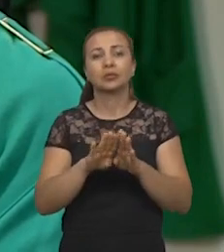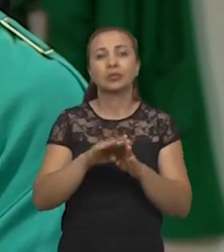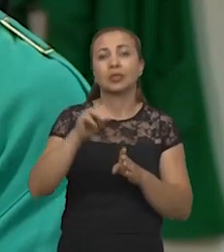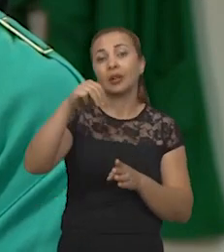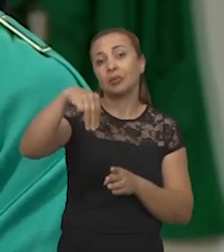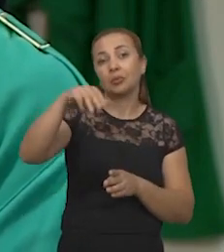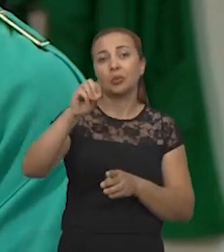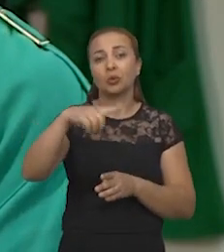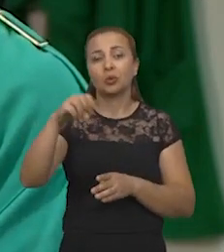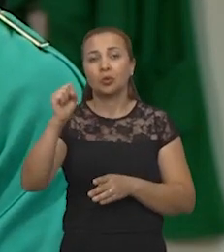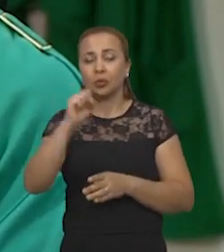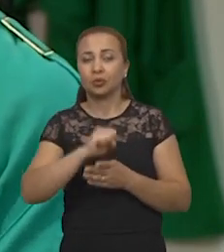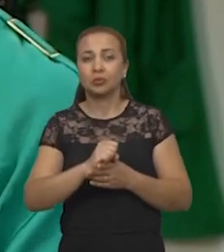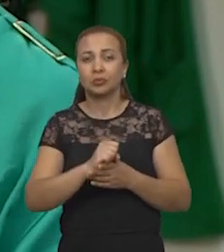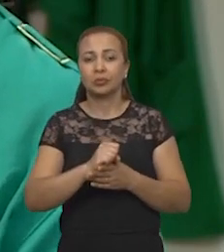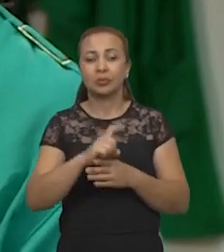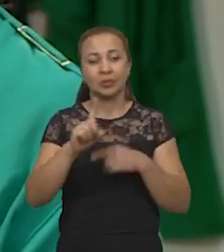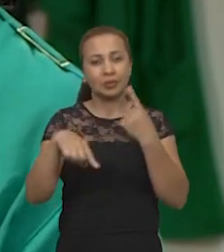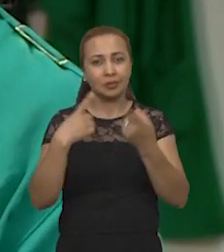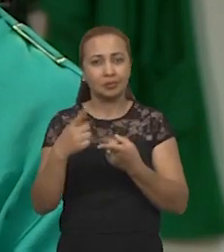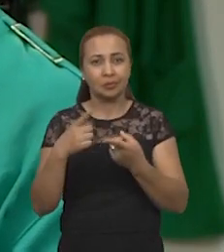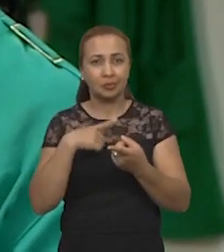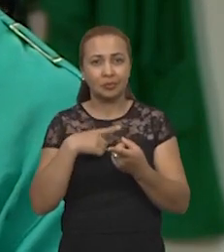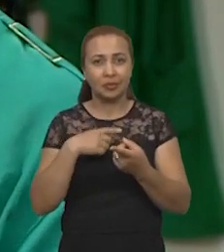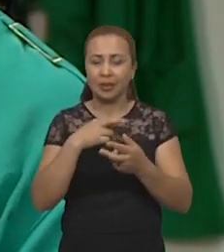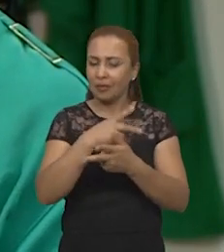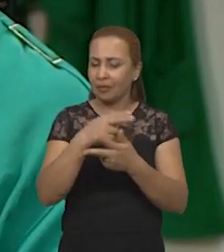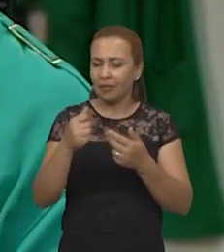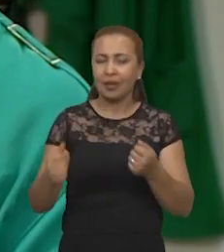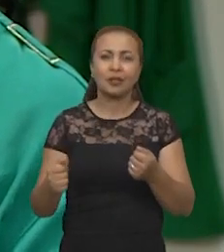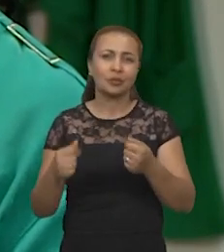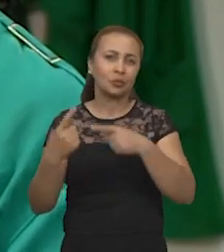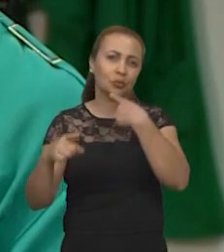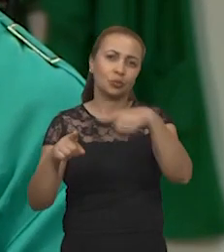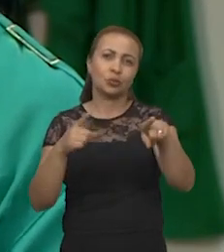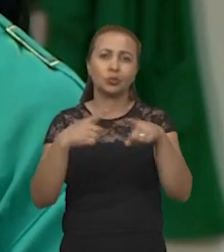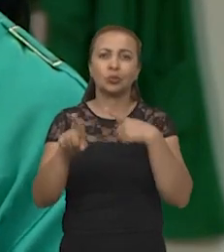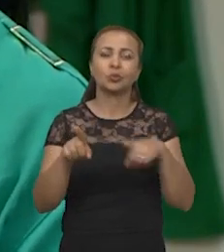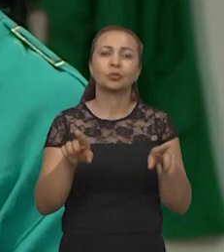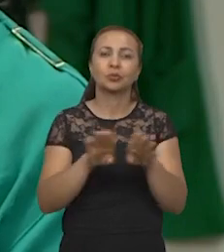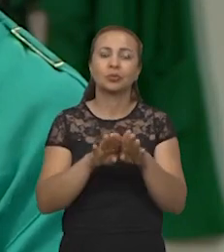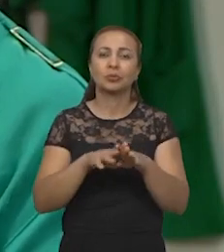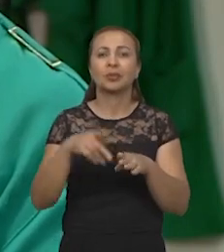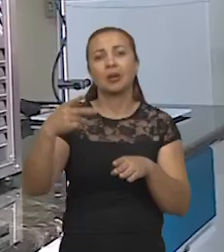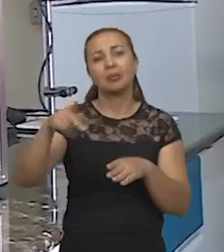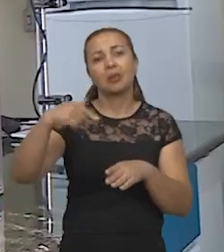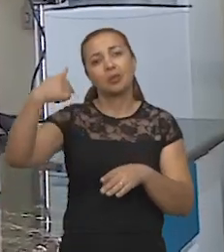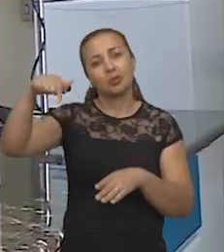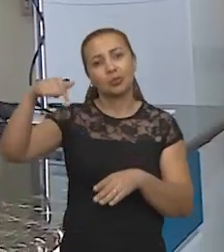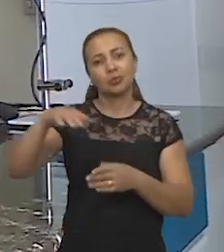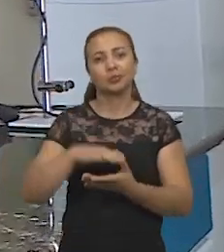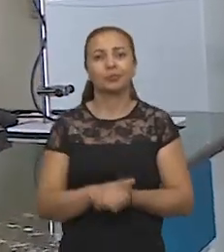que é o gás de síntese. E a partir do gás de síntese você pode ter vários outros insumos petroquímicos.